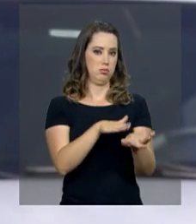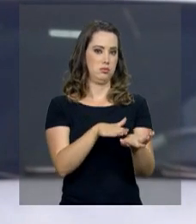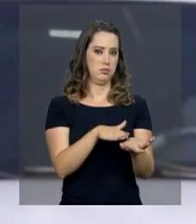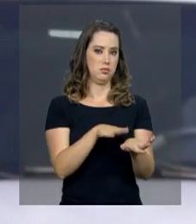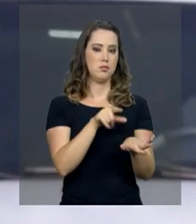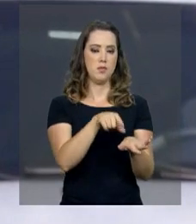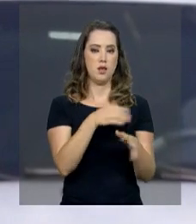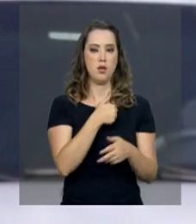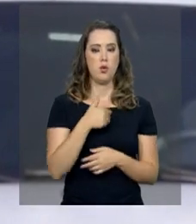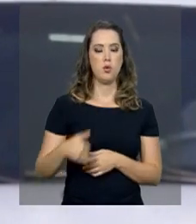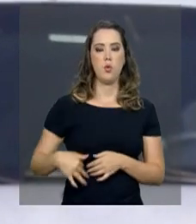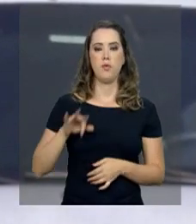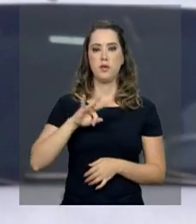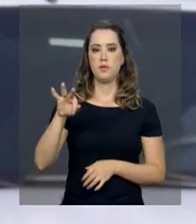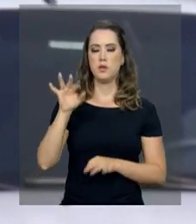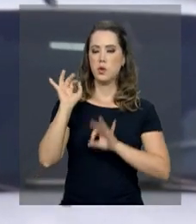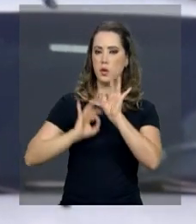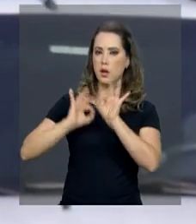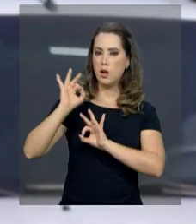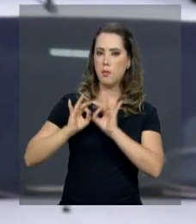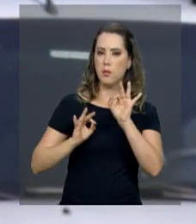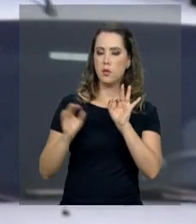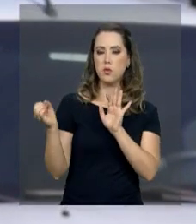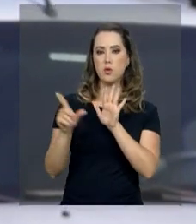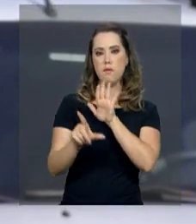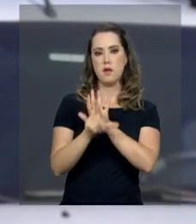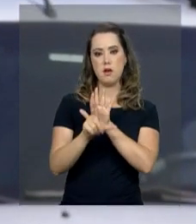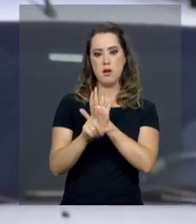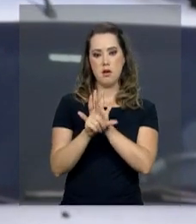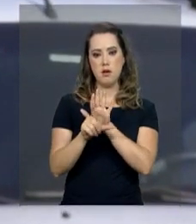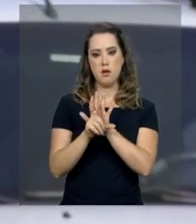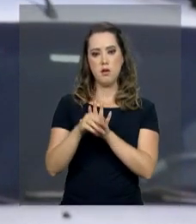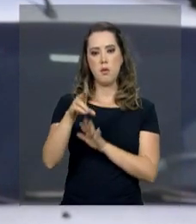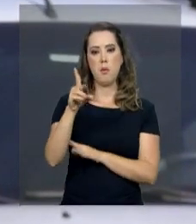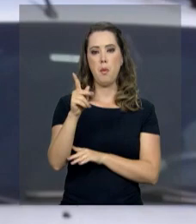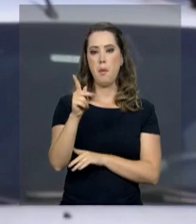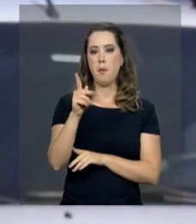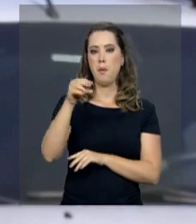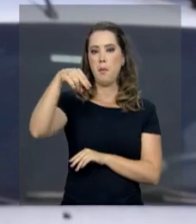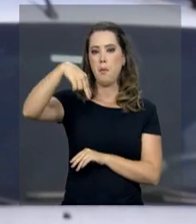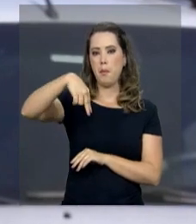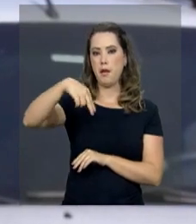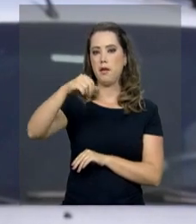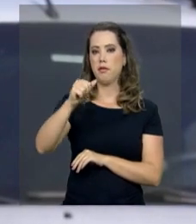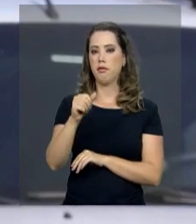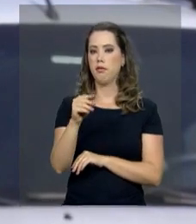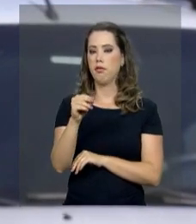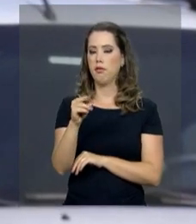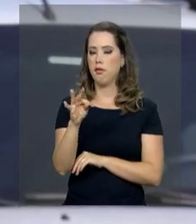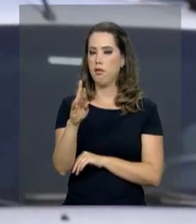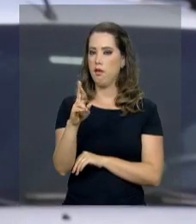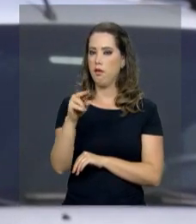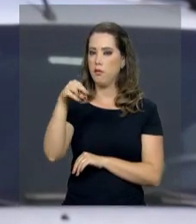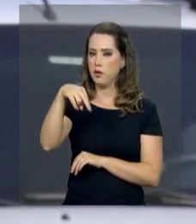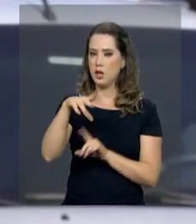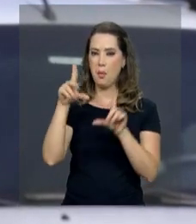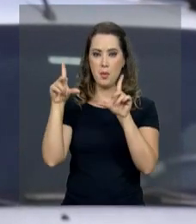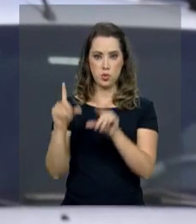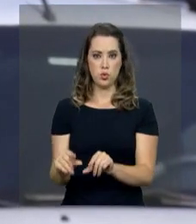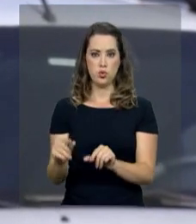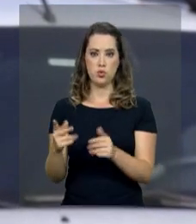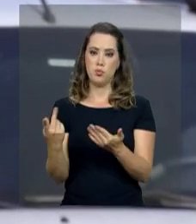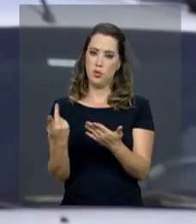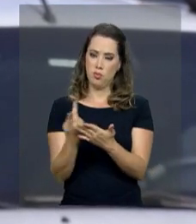elaborou e colocou em vigor uma nova legislação, que é o Pena Trans, Plano Nacional de Redução de Acidentes, de Lesões